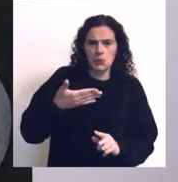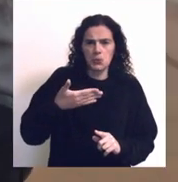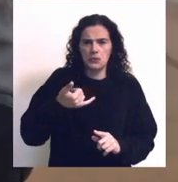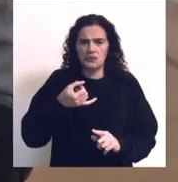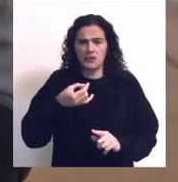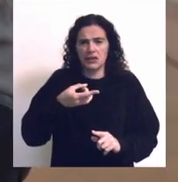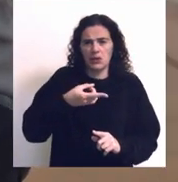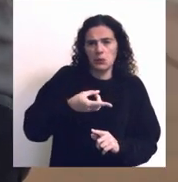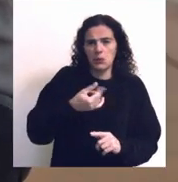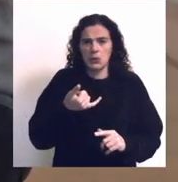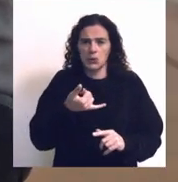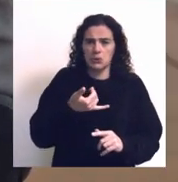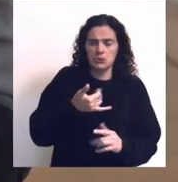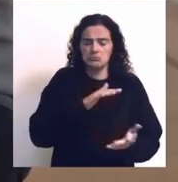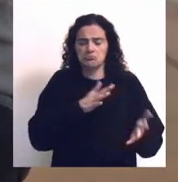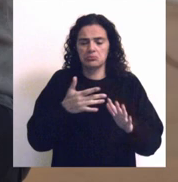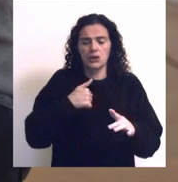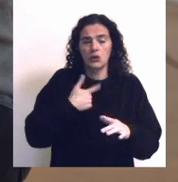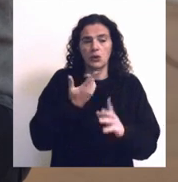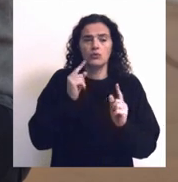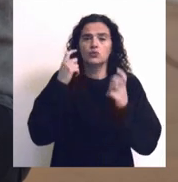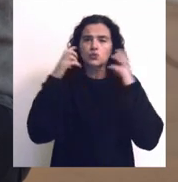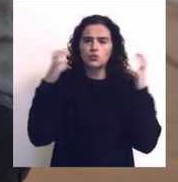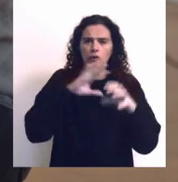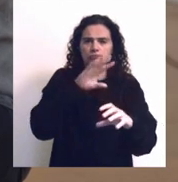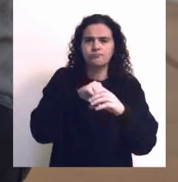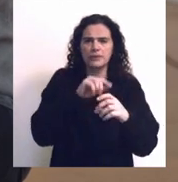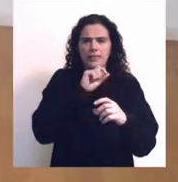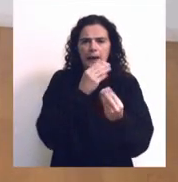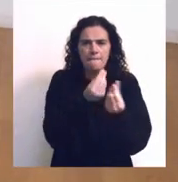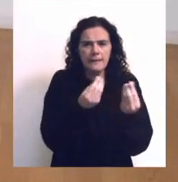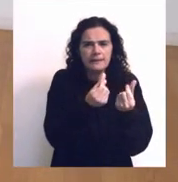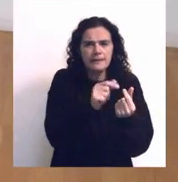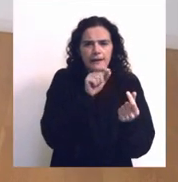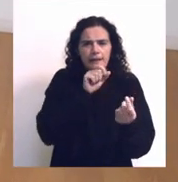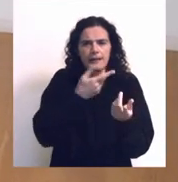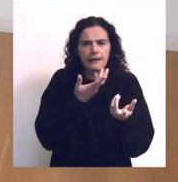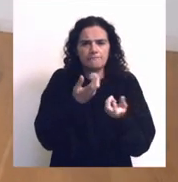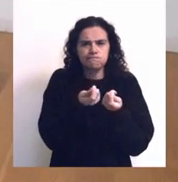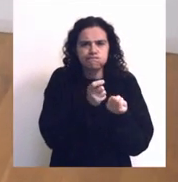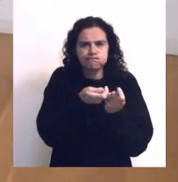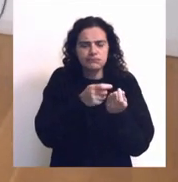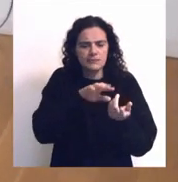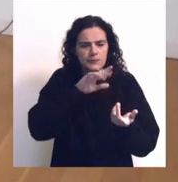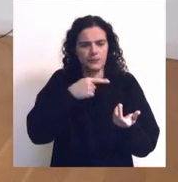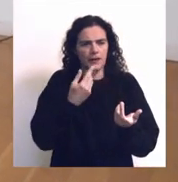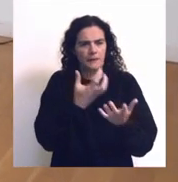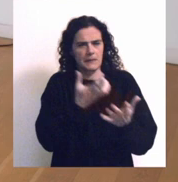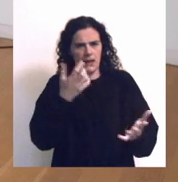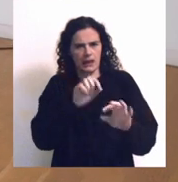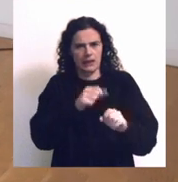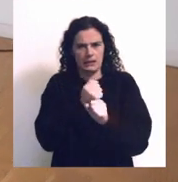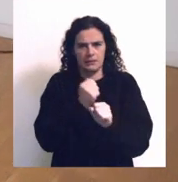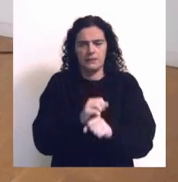92, eu passei a incluir o som como matéria plástica de um modo mais evidente